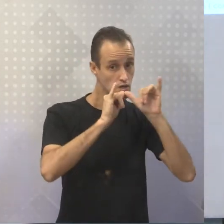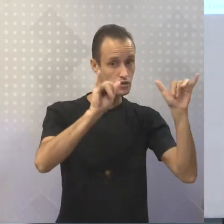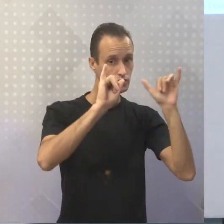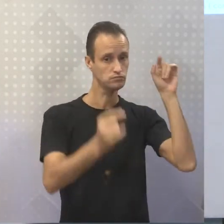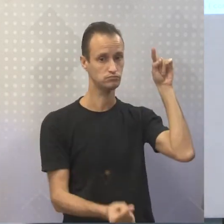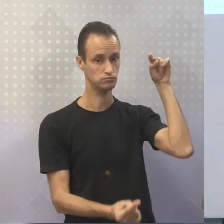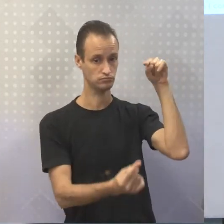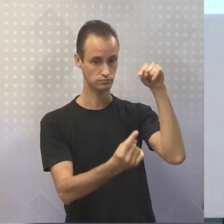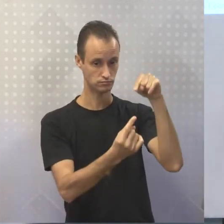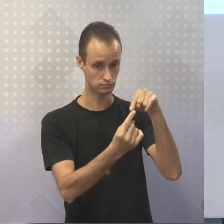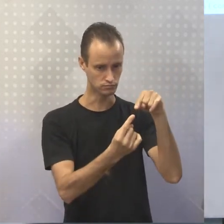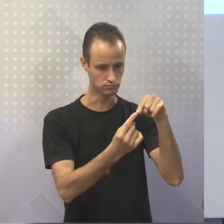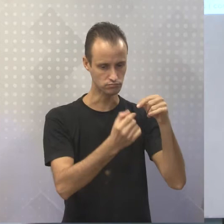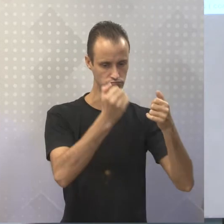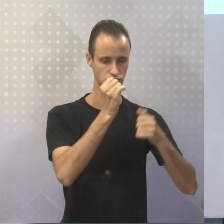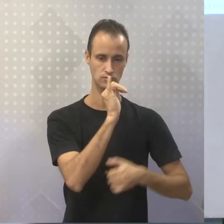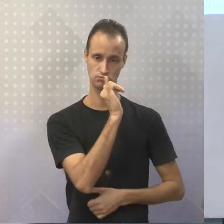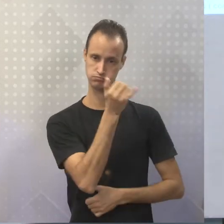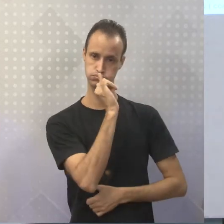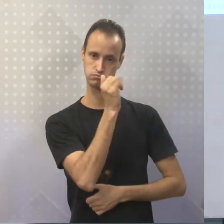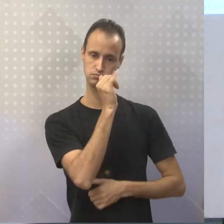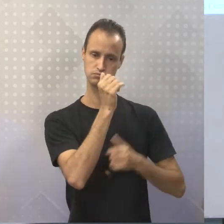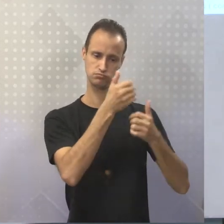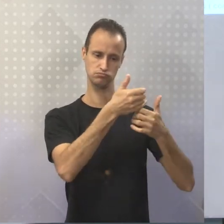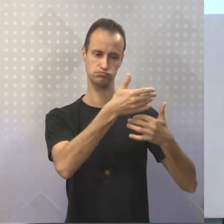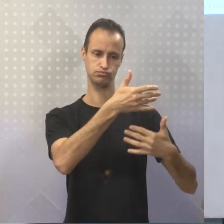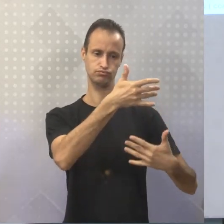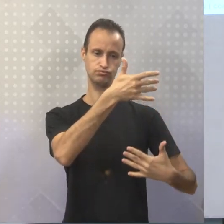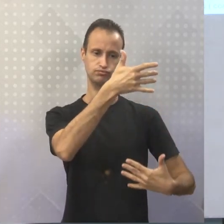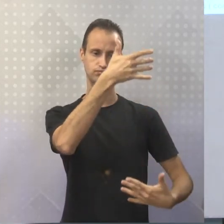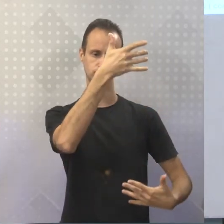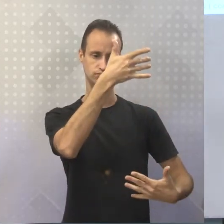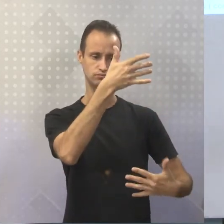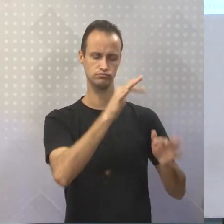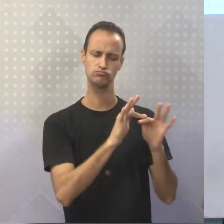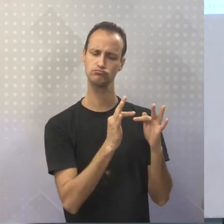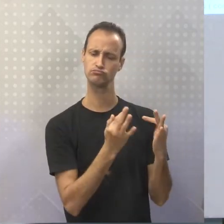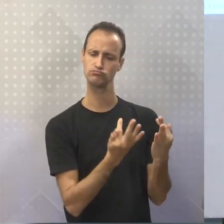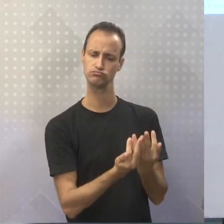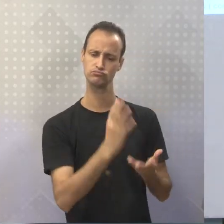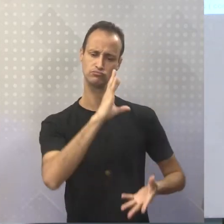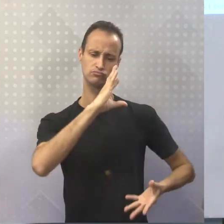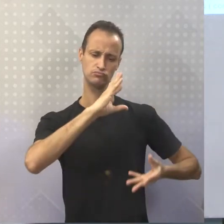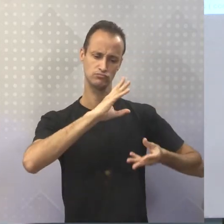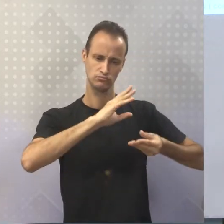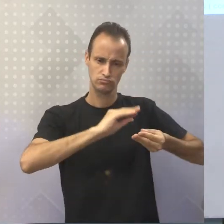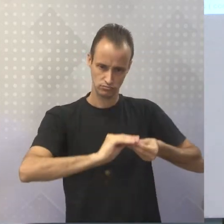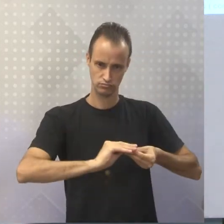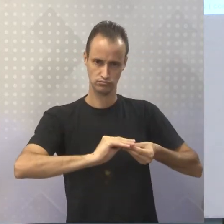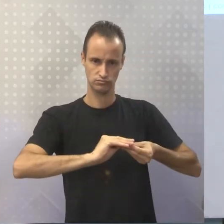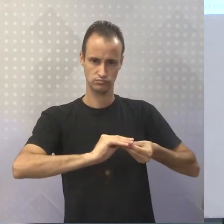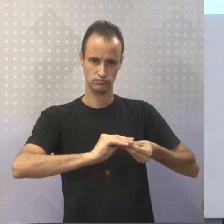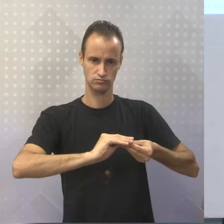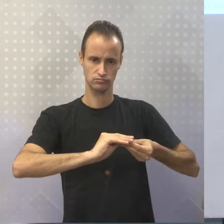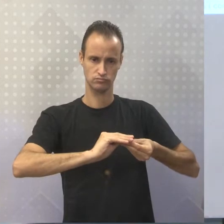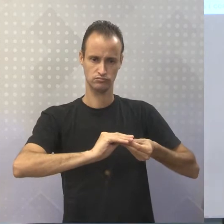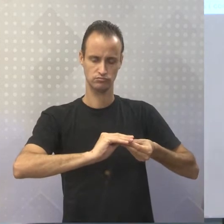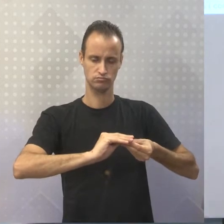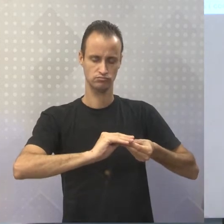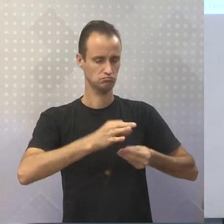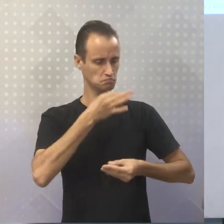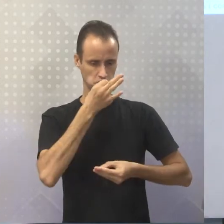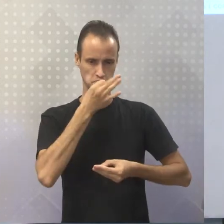de relatar um fato de forma muito sucinta, de forma muito breve e de forma muito